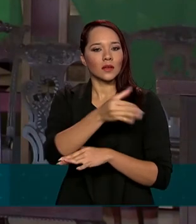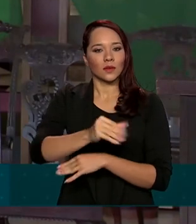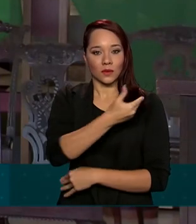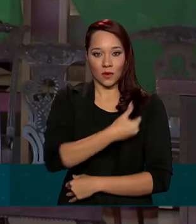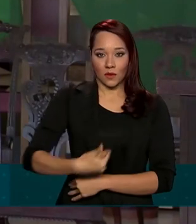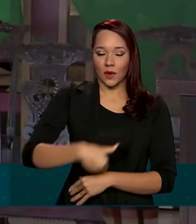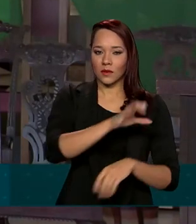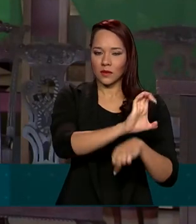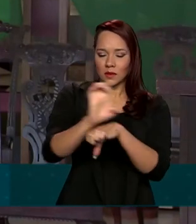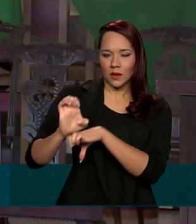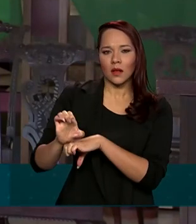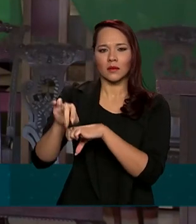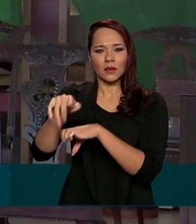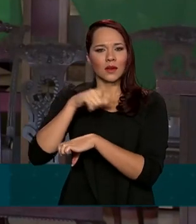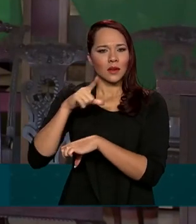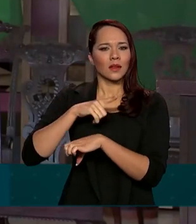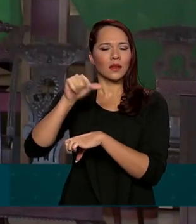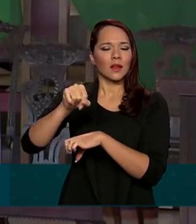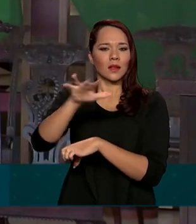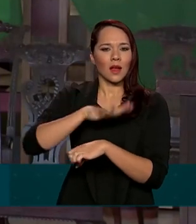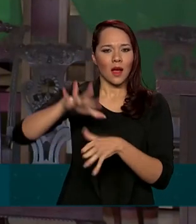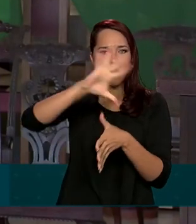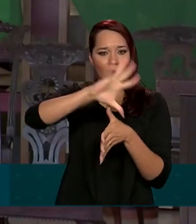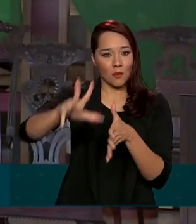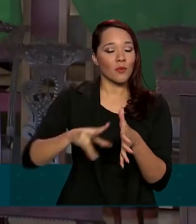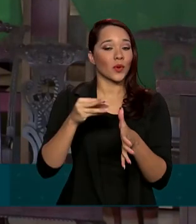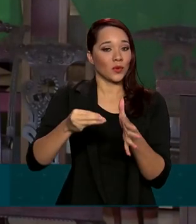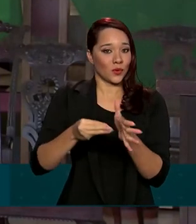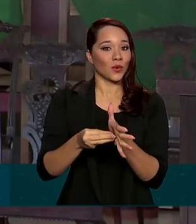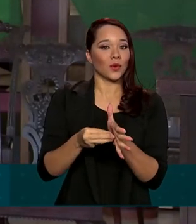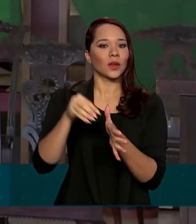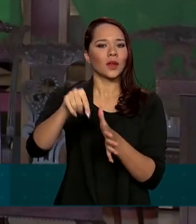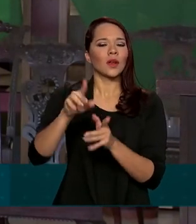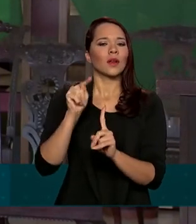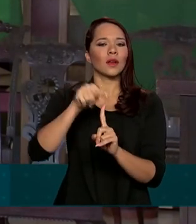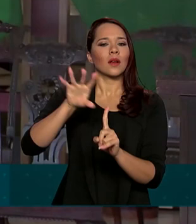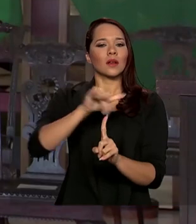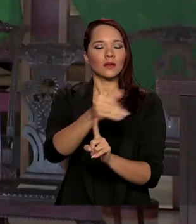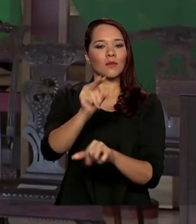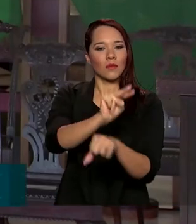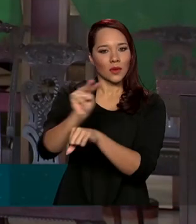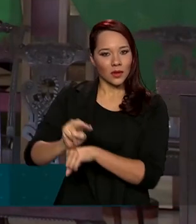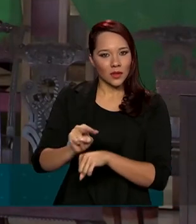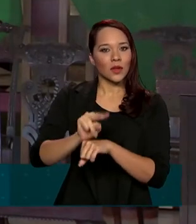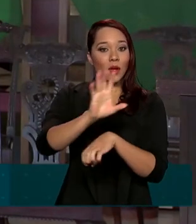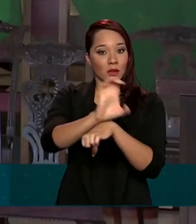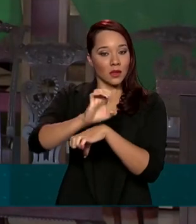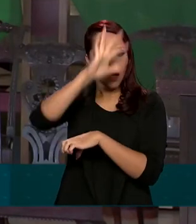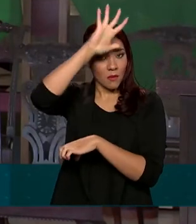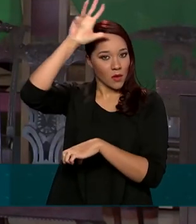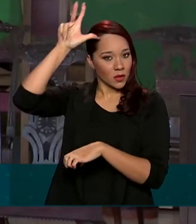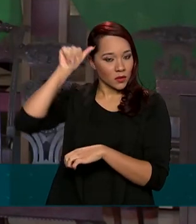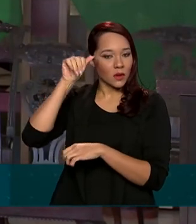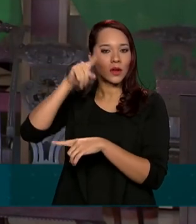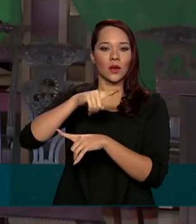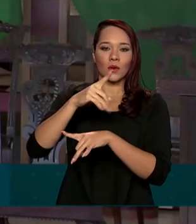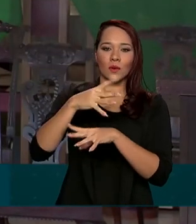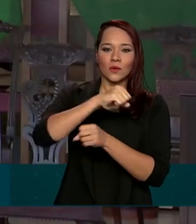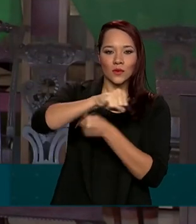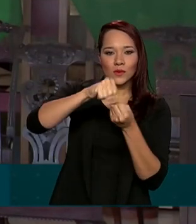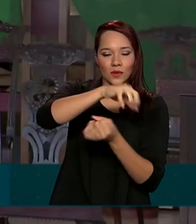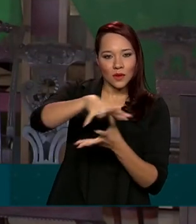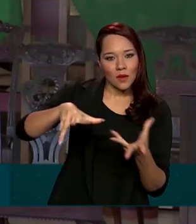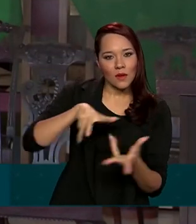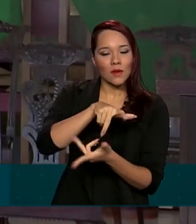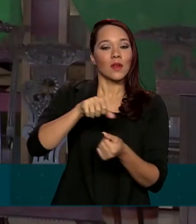nos estados onde há floresta, os chamados estados da Amazônia Legal. A meta é definir ações para proteger a Amazônia com desenvolvimento sustentável,